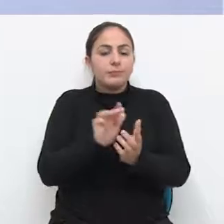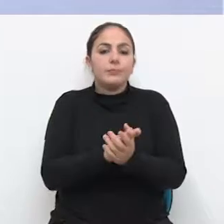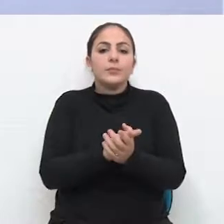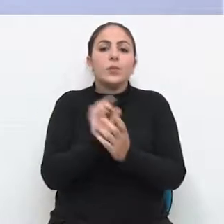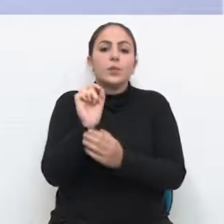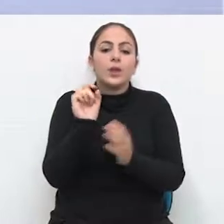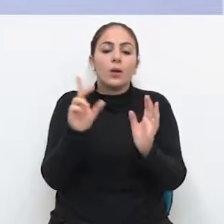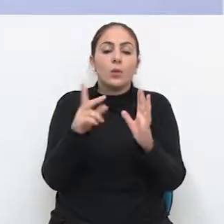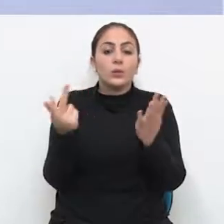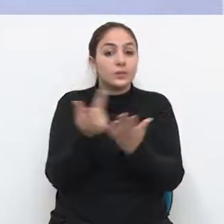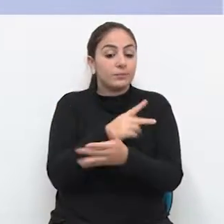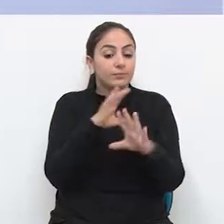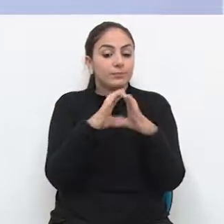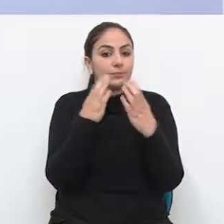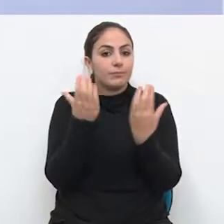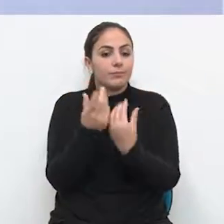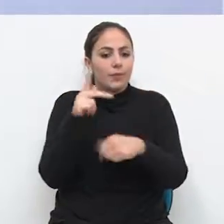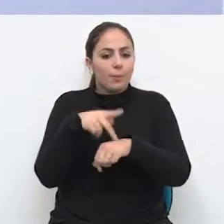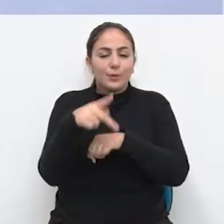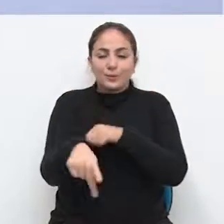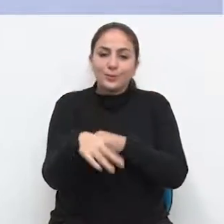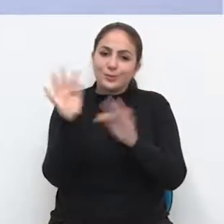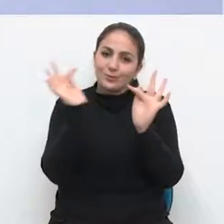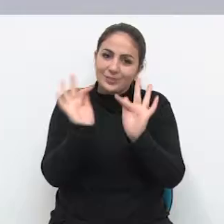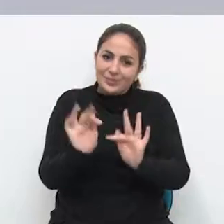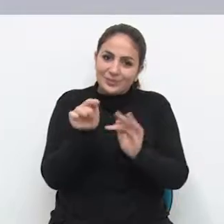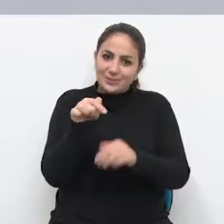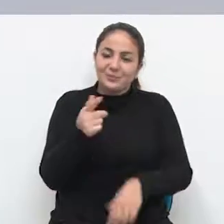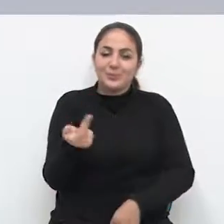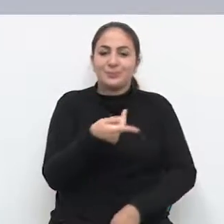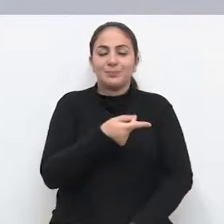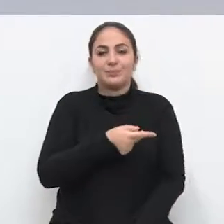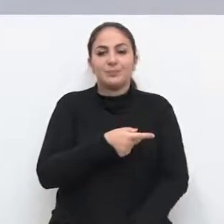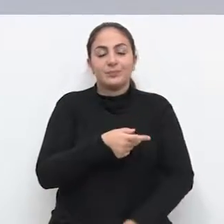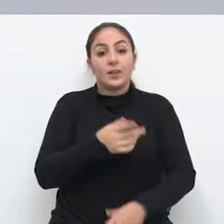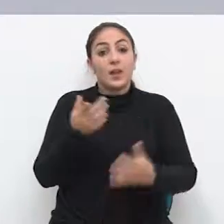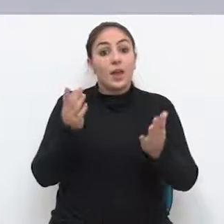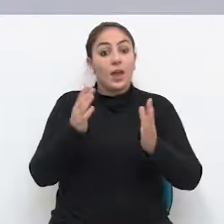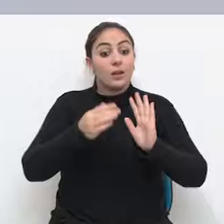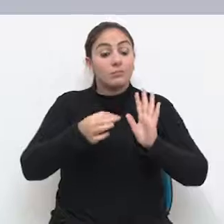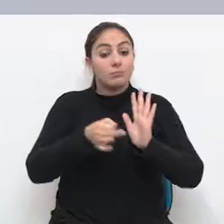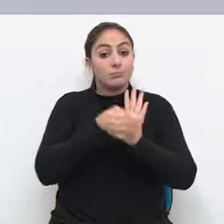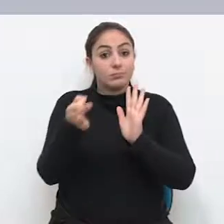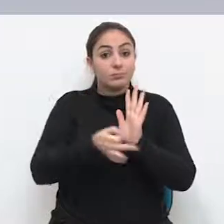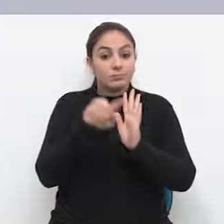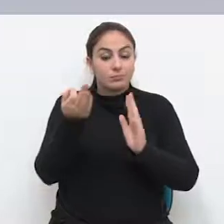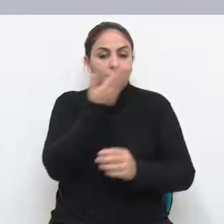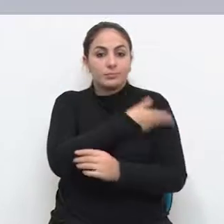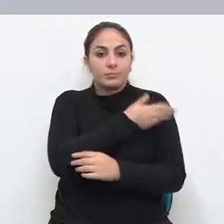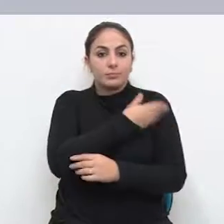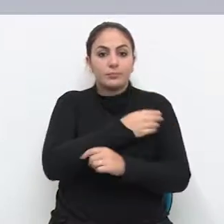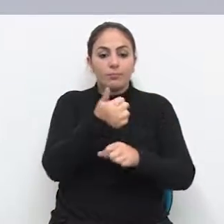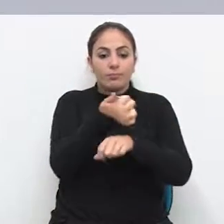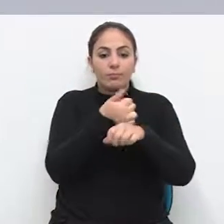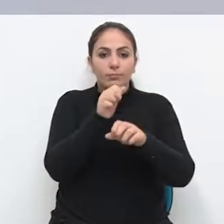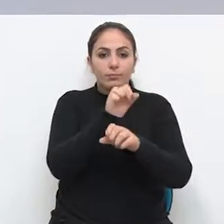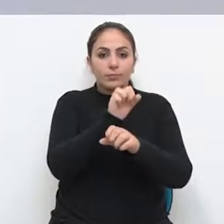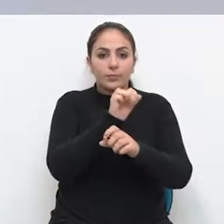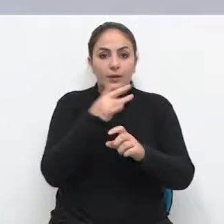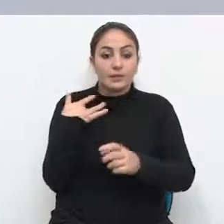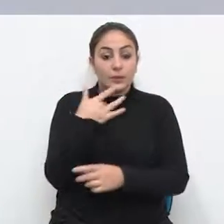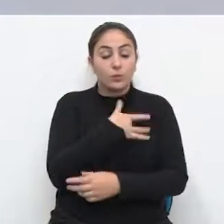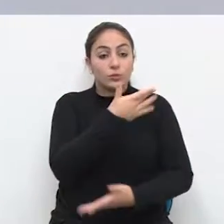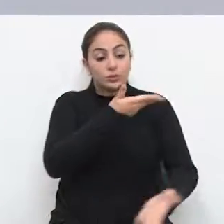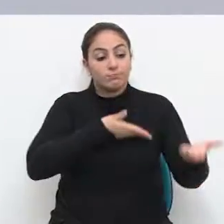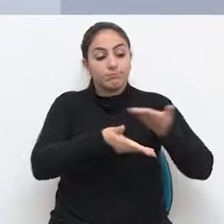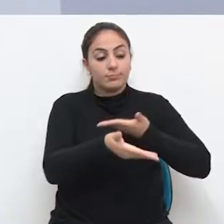a comunidade Passundo fica muito grata com essa situação. Indicação propõe treinamento para profissionais da saúde atenderem